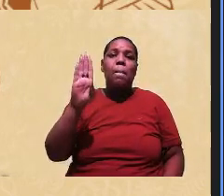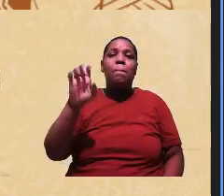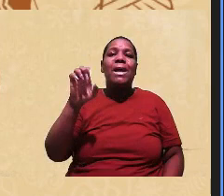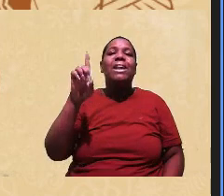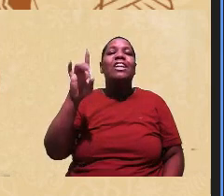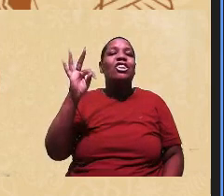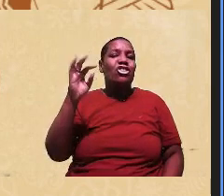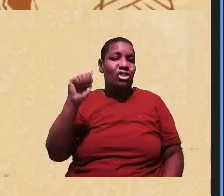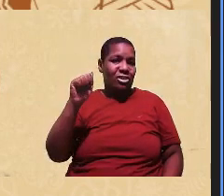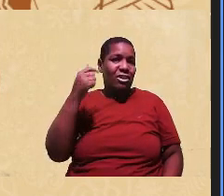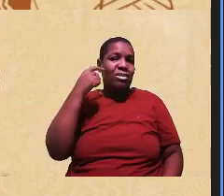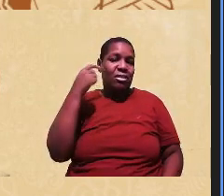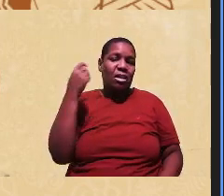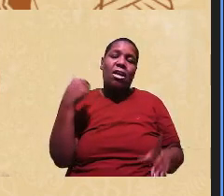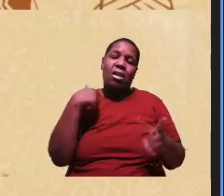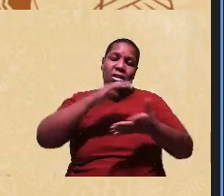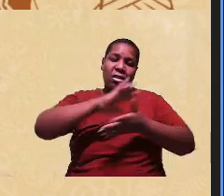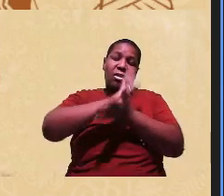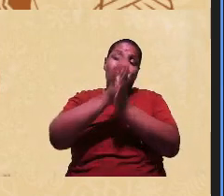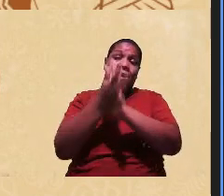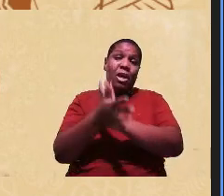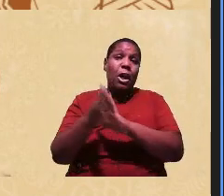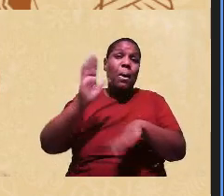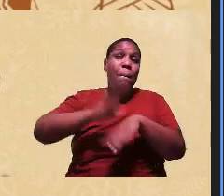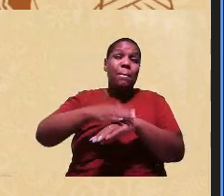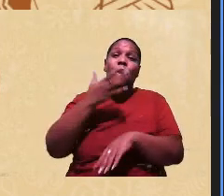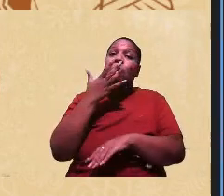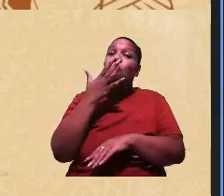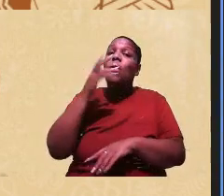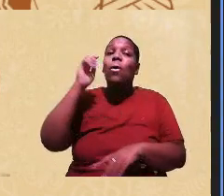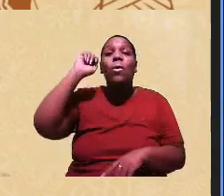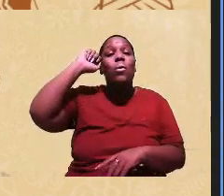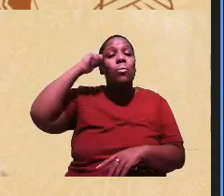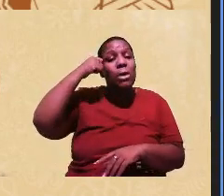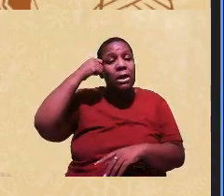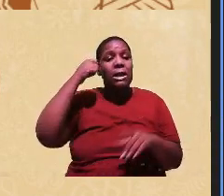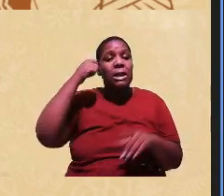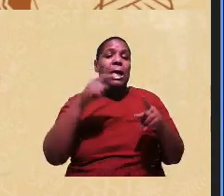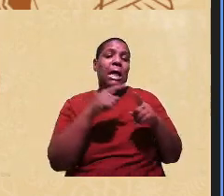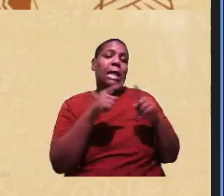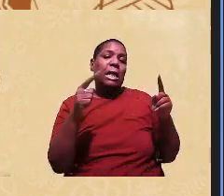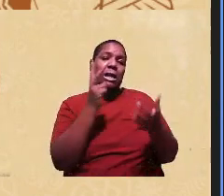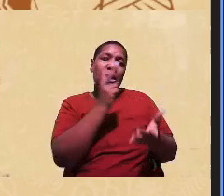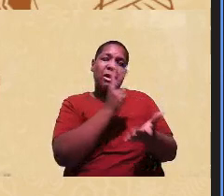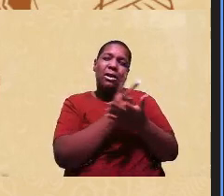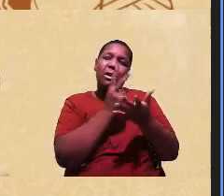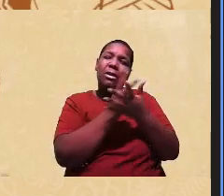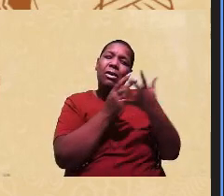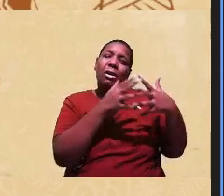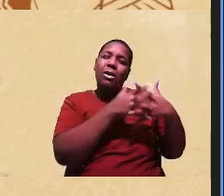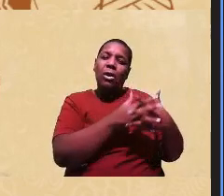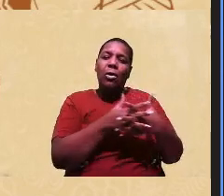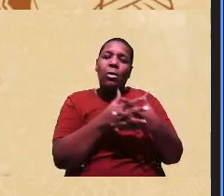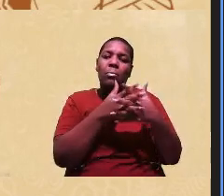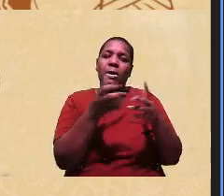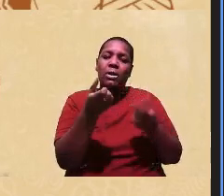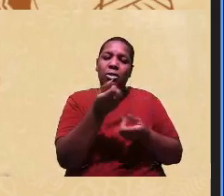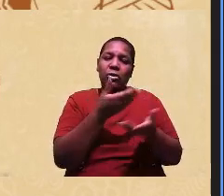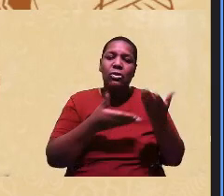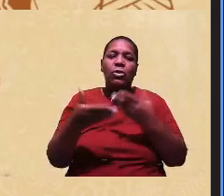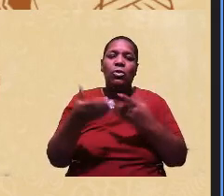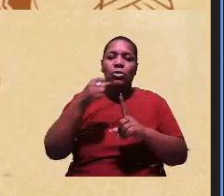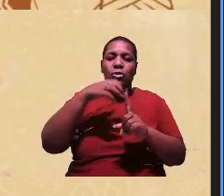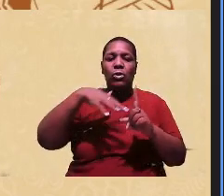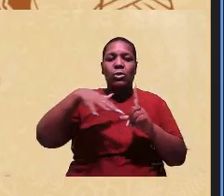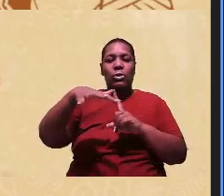por discriminação porque é da cor preta mas ao mesmo tempo veja como é complexo as relações sociais no Brasil ao